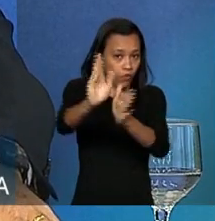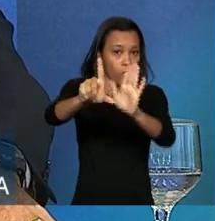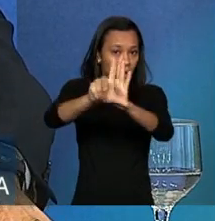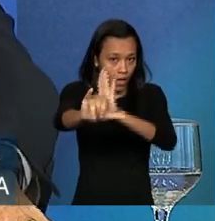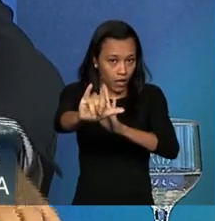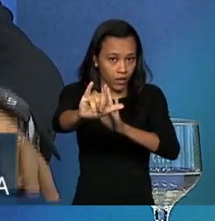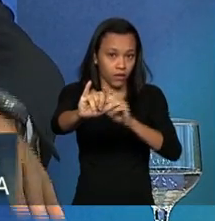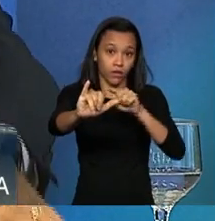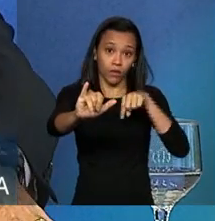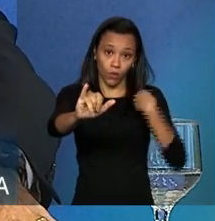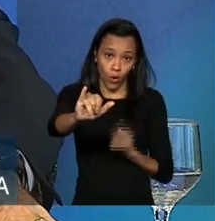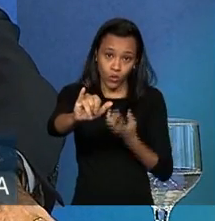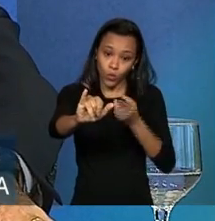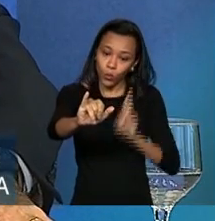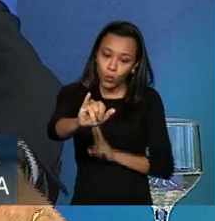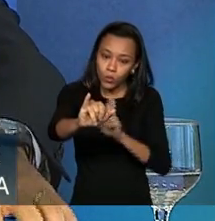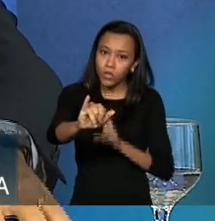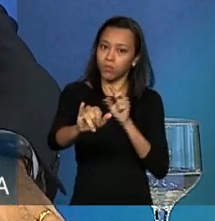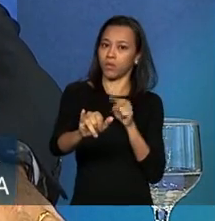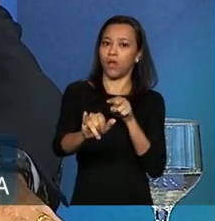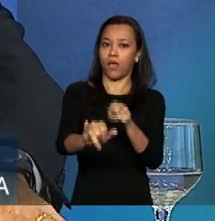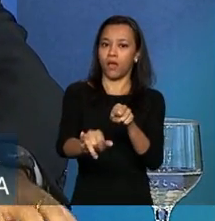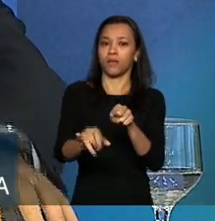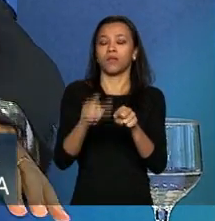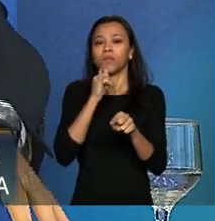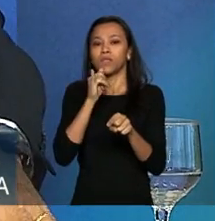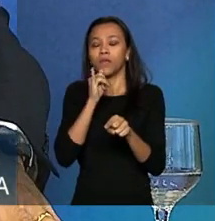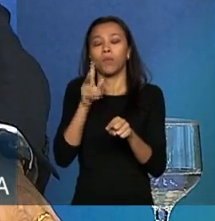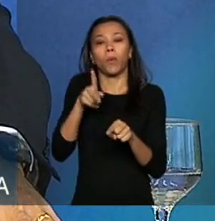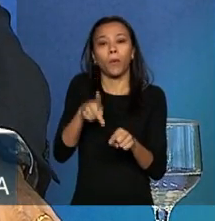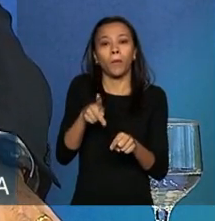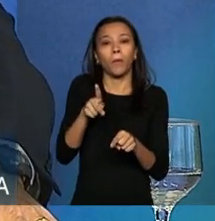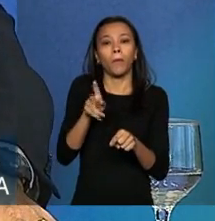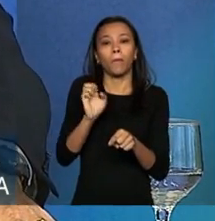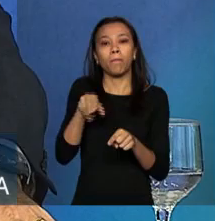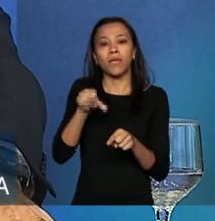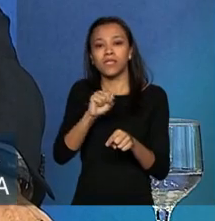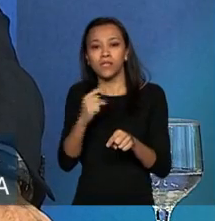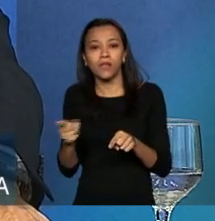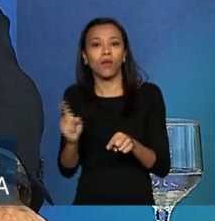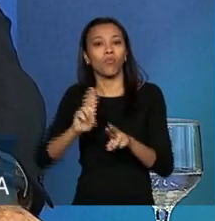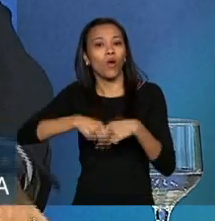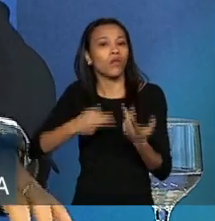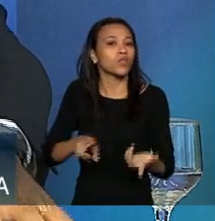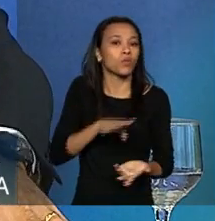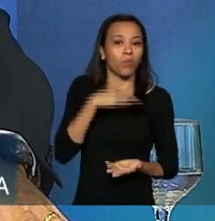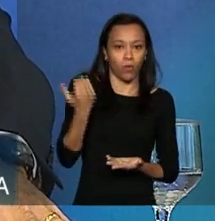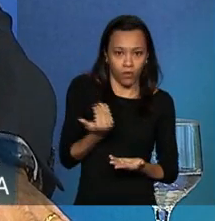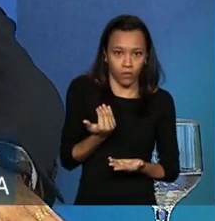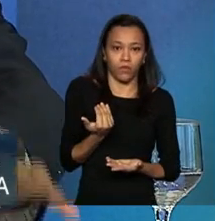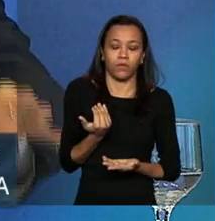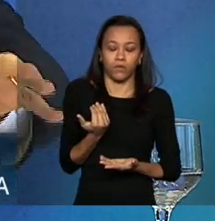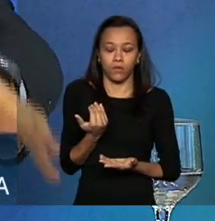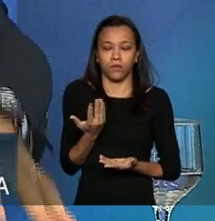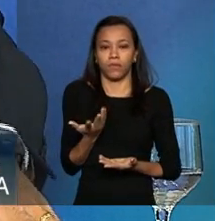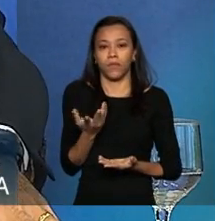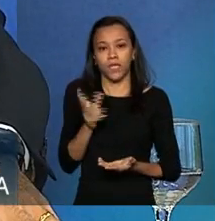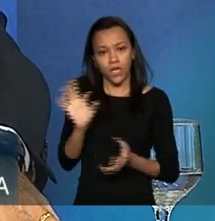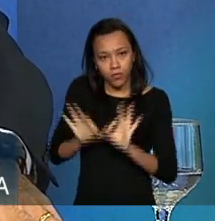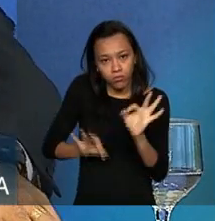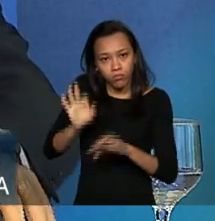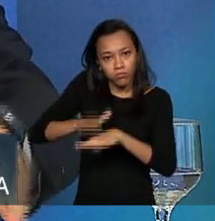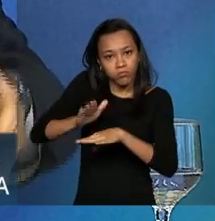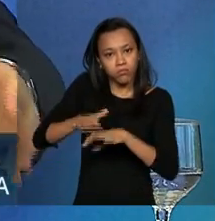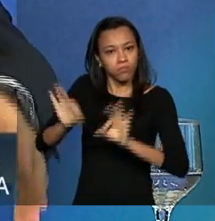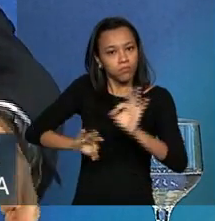implementou as mudanças e aperfeiçoamentos nas pensões por morte e introduziu uma regra 8595 fixa então esse é o cenário